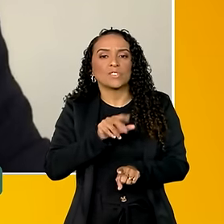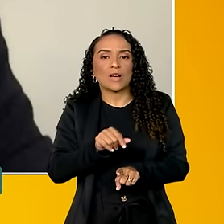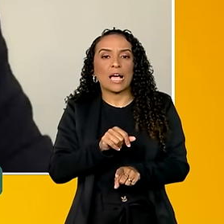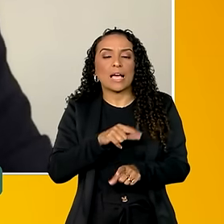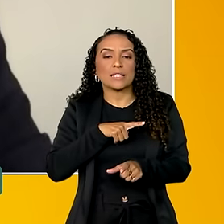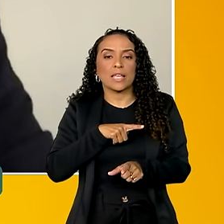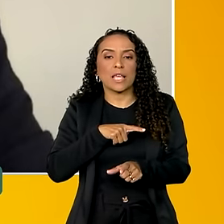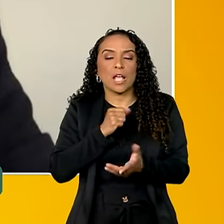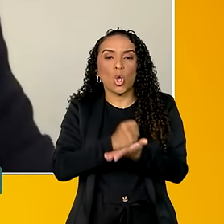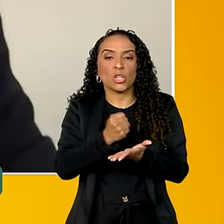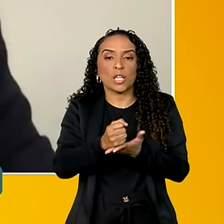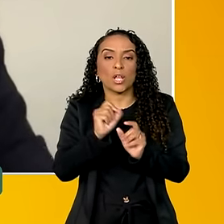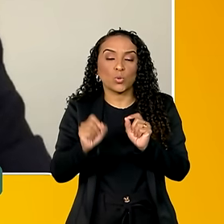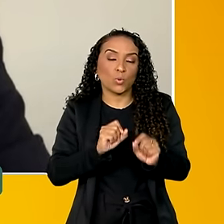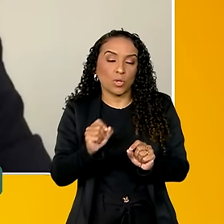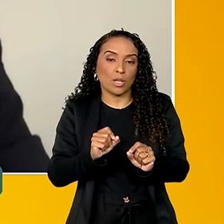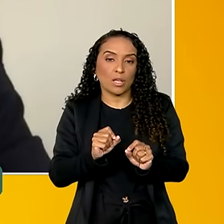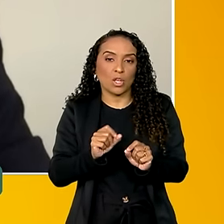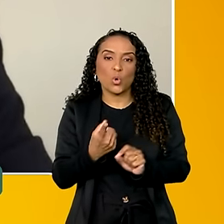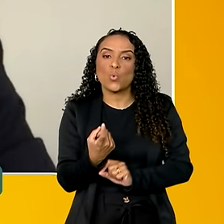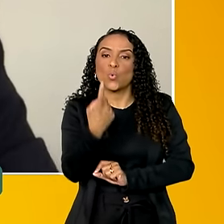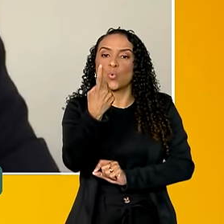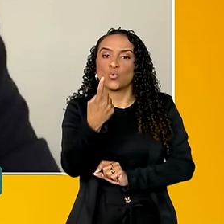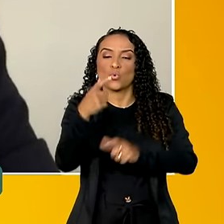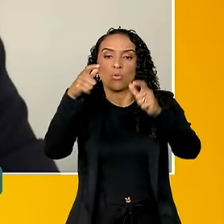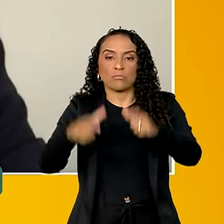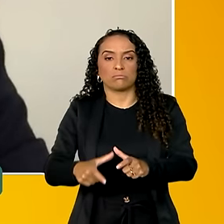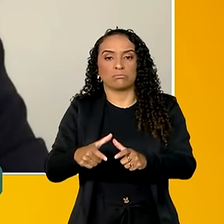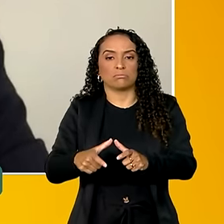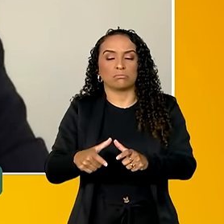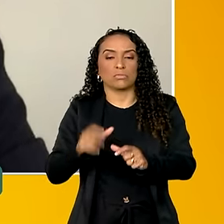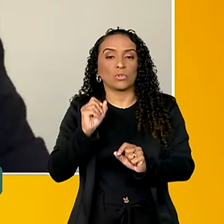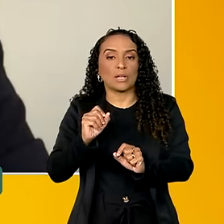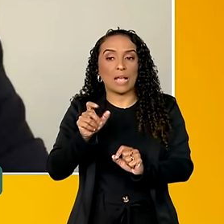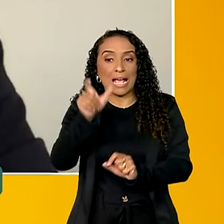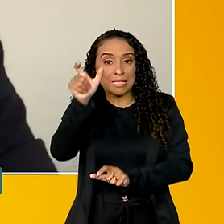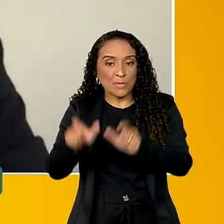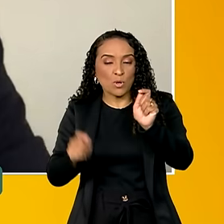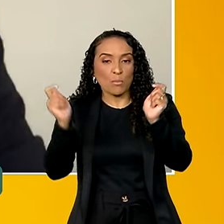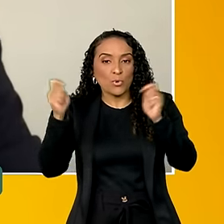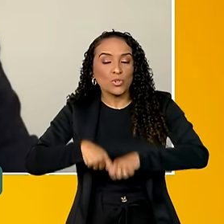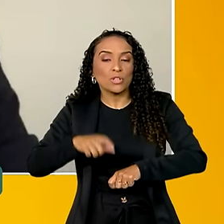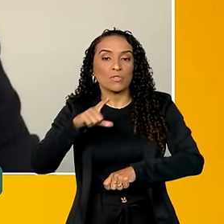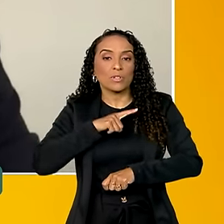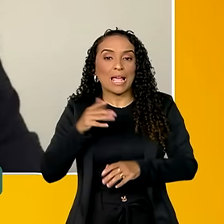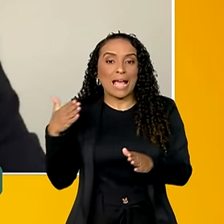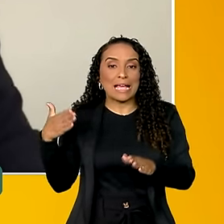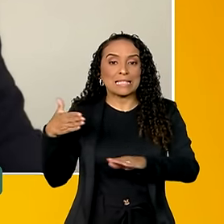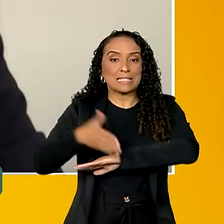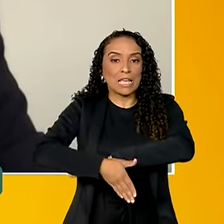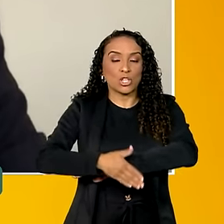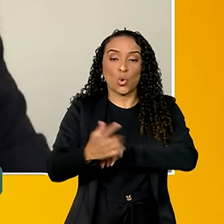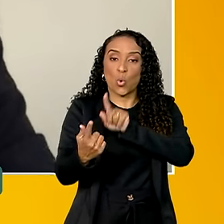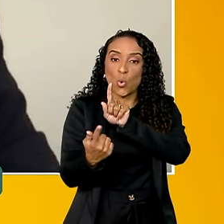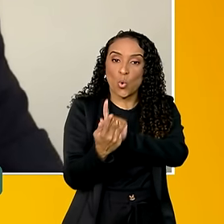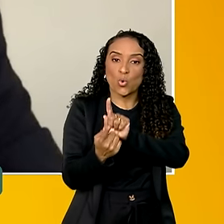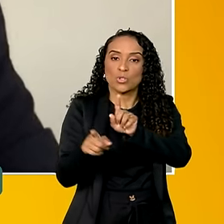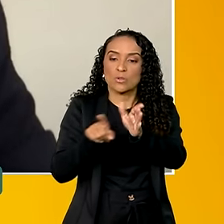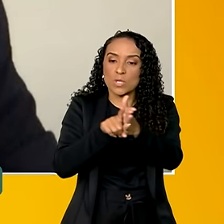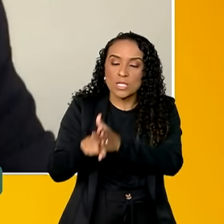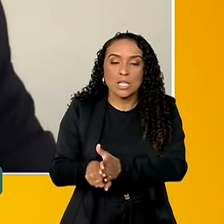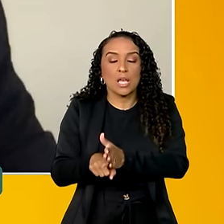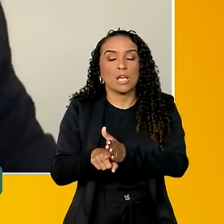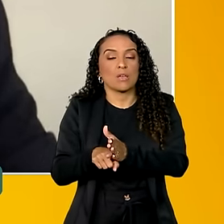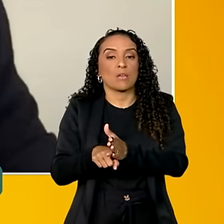contratados de uma maneira unificada para que as pessoas possam ter o acesso à consulta e o